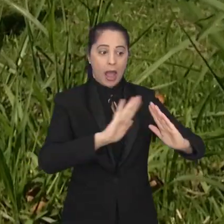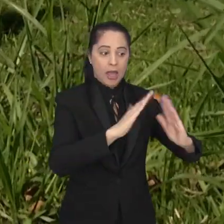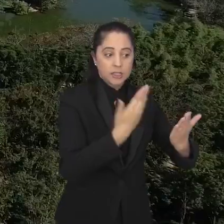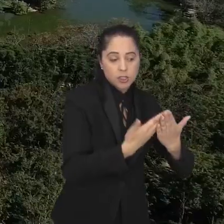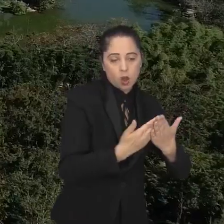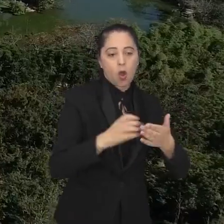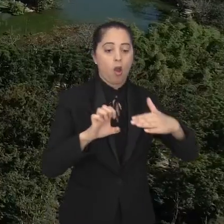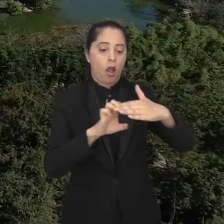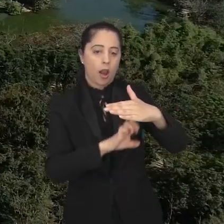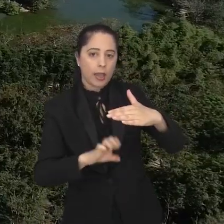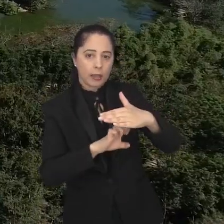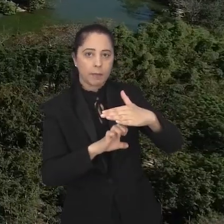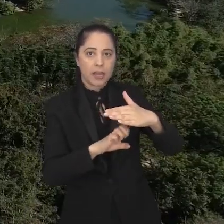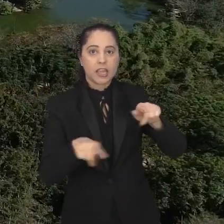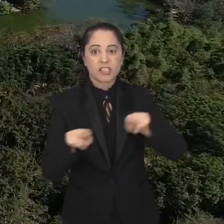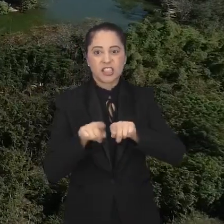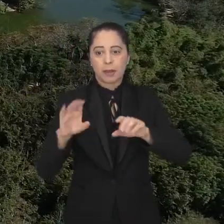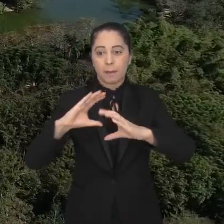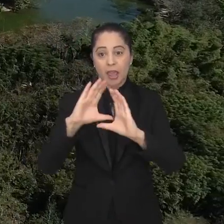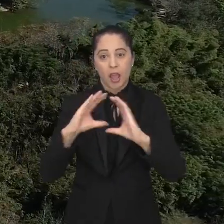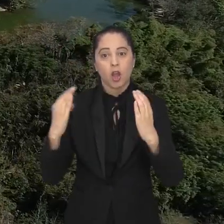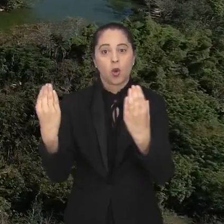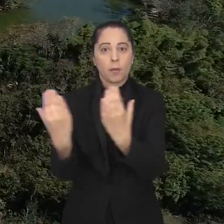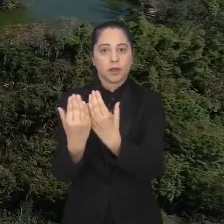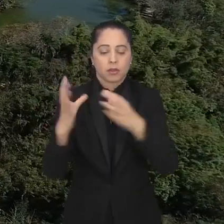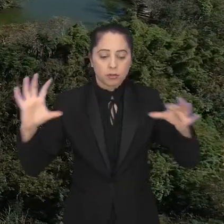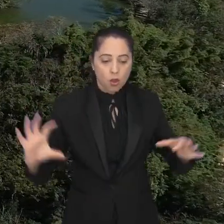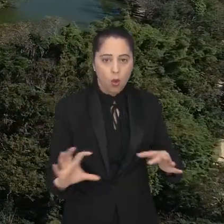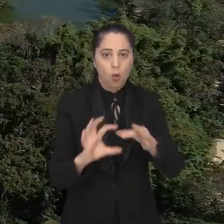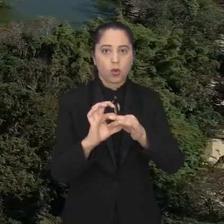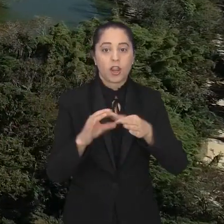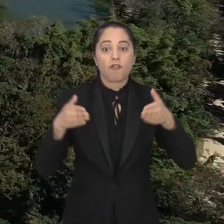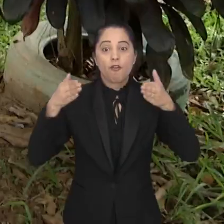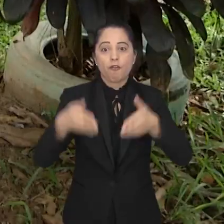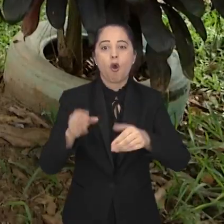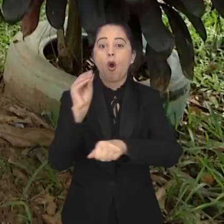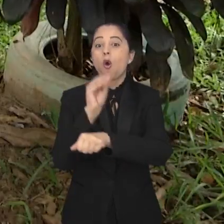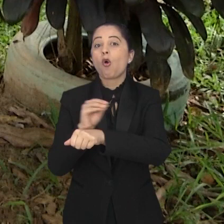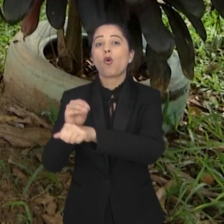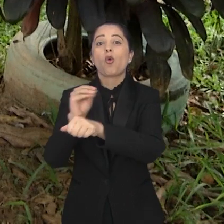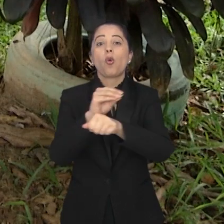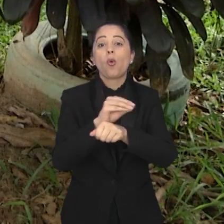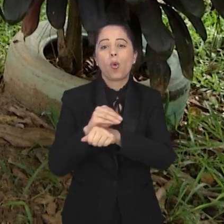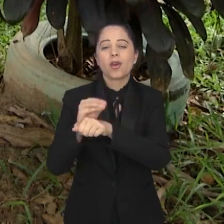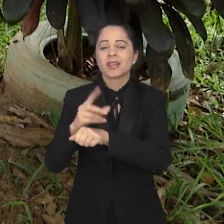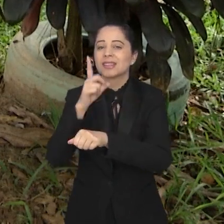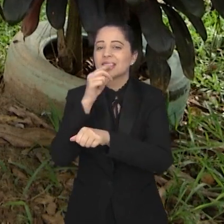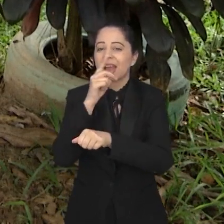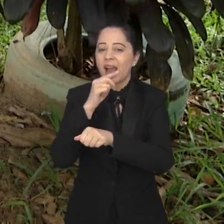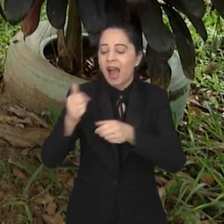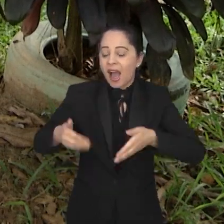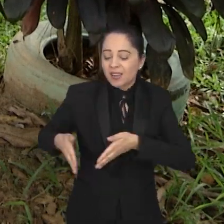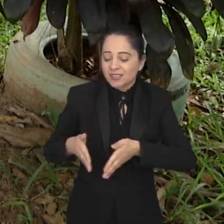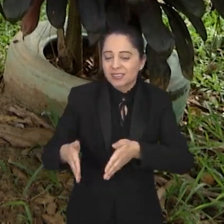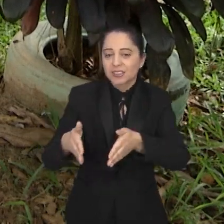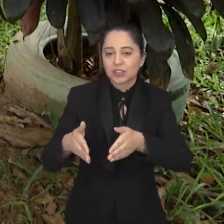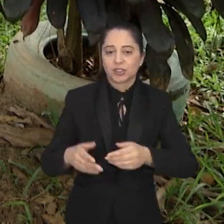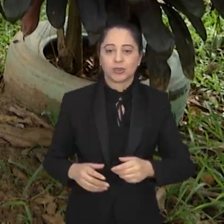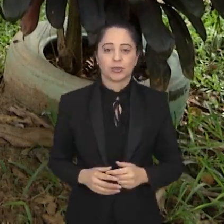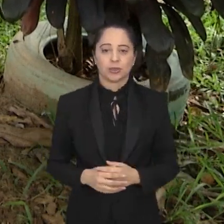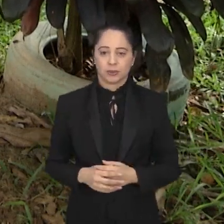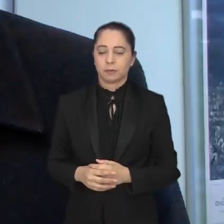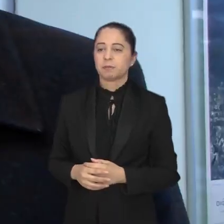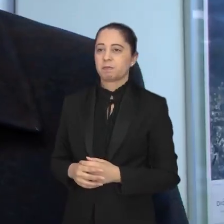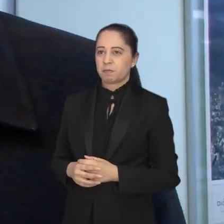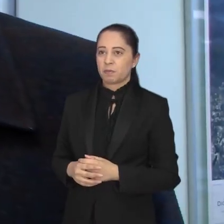escolas, empresas e toda a comunidade em atividades sustentáveis, com foco no cuidado das áreas próximas às nascentes da